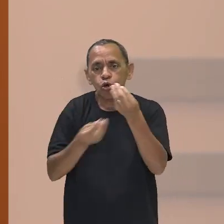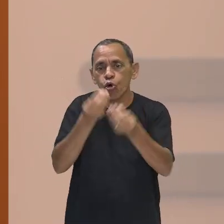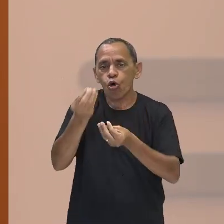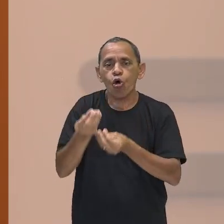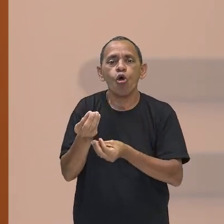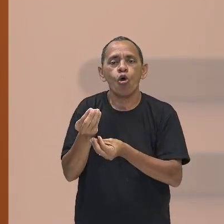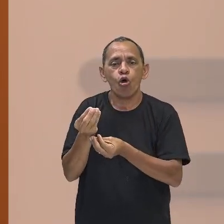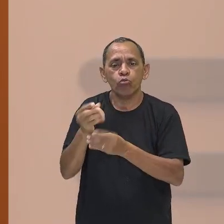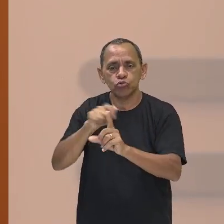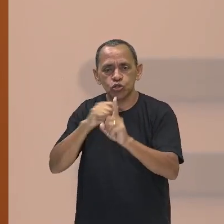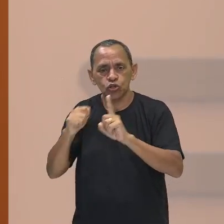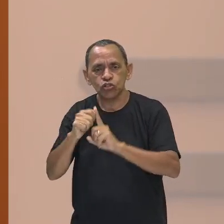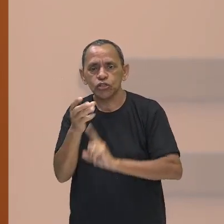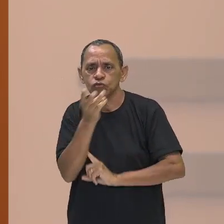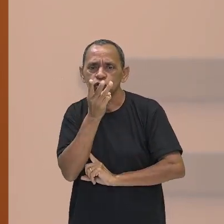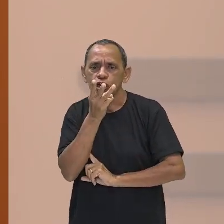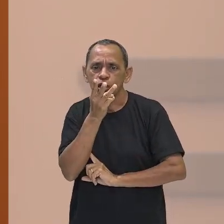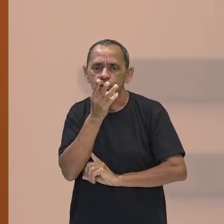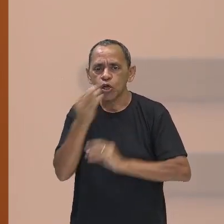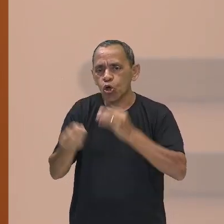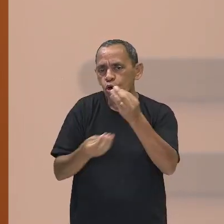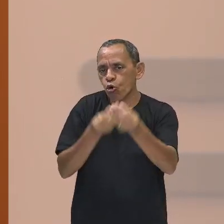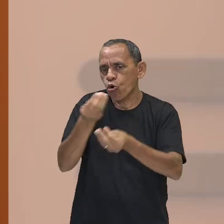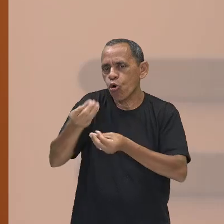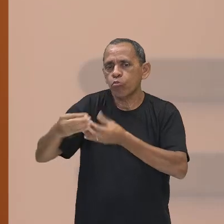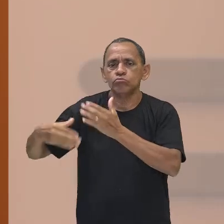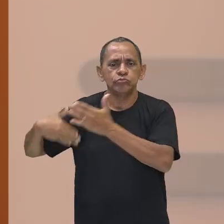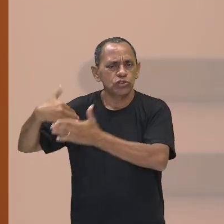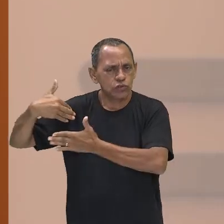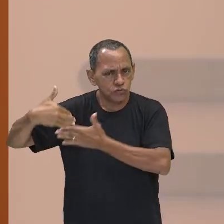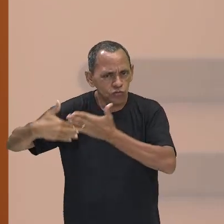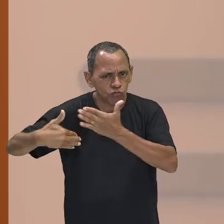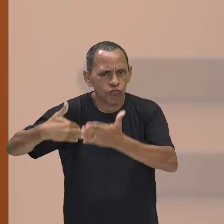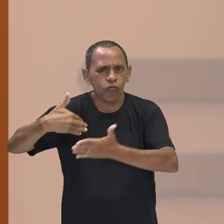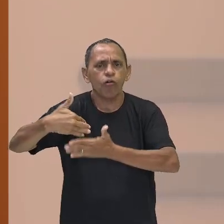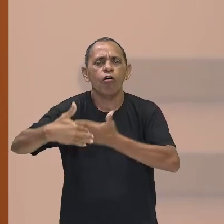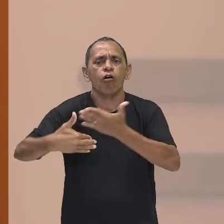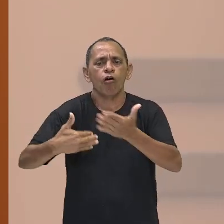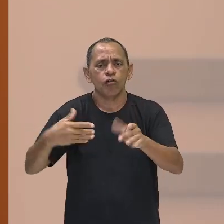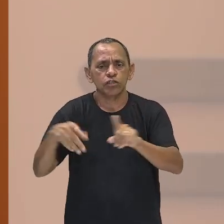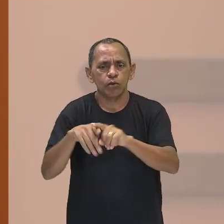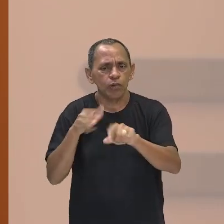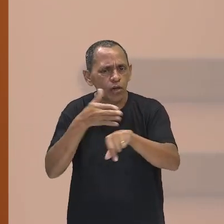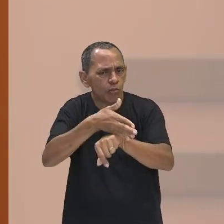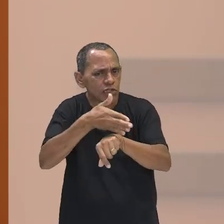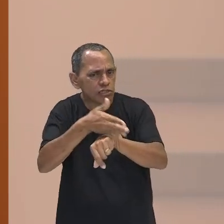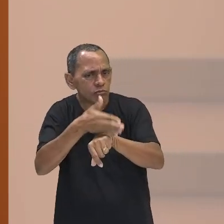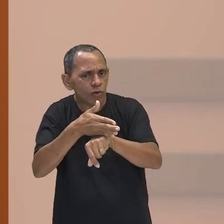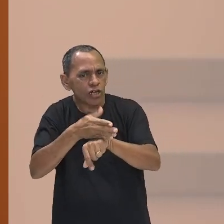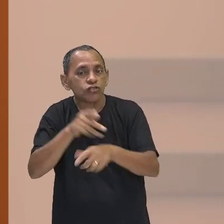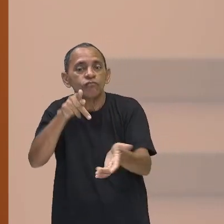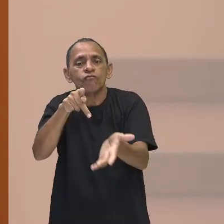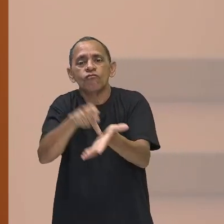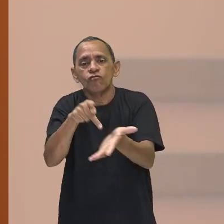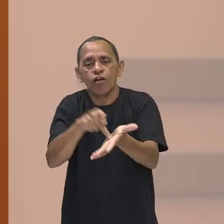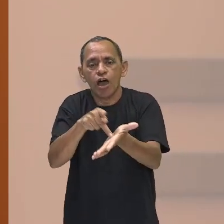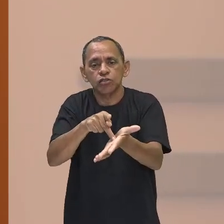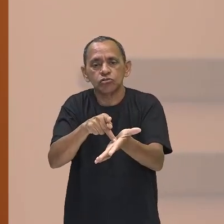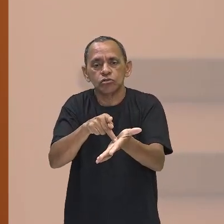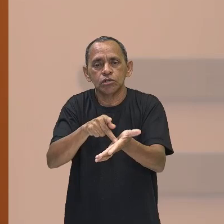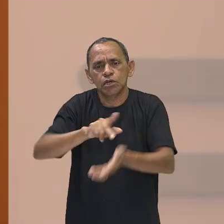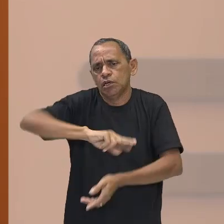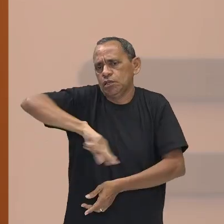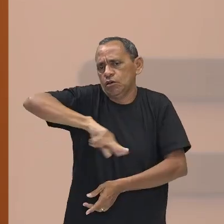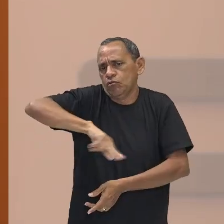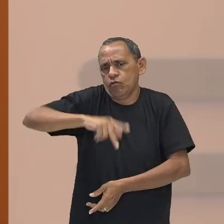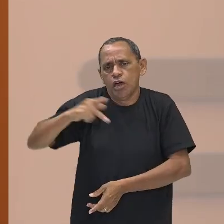Max Weber, como que ele vai desenvolver e vai participar. Efetivamente, ele não é político, mas ele